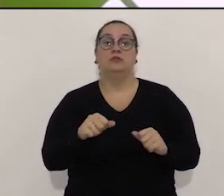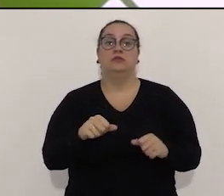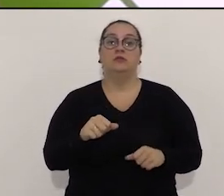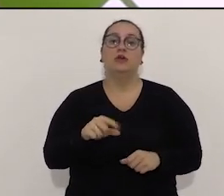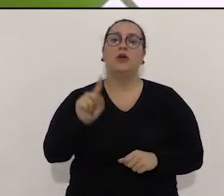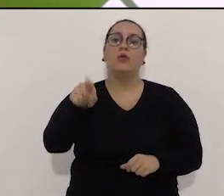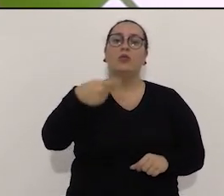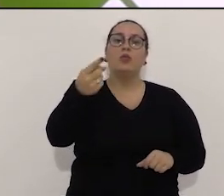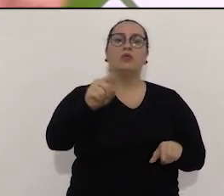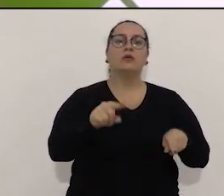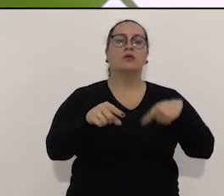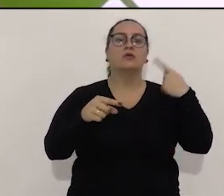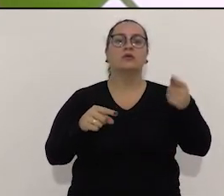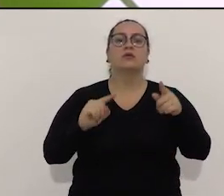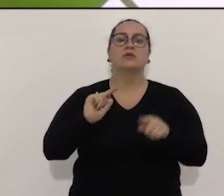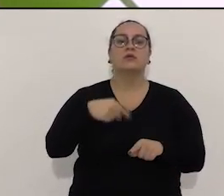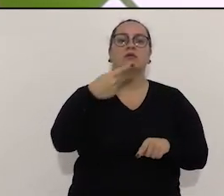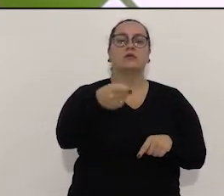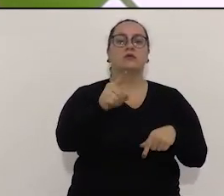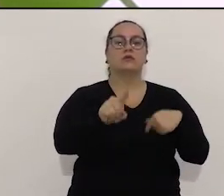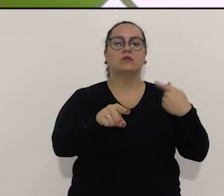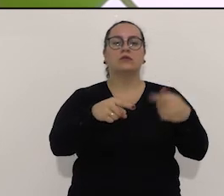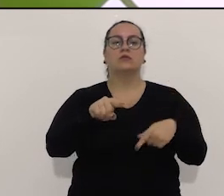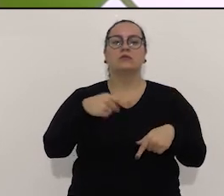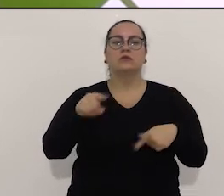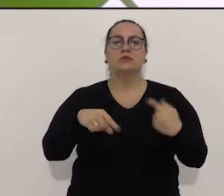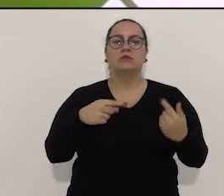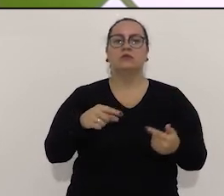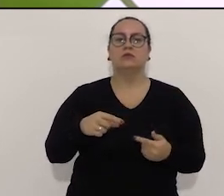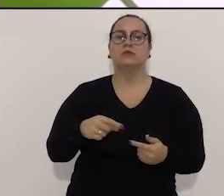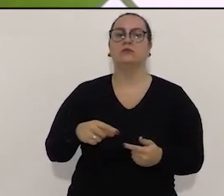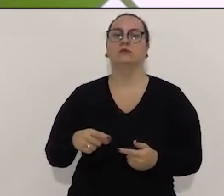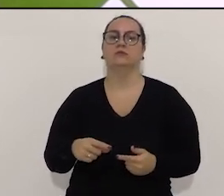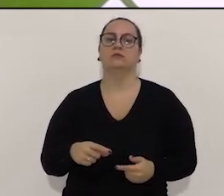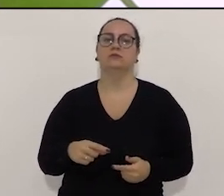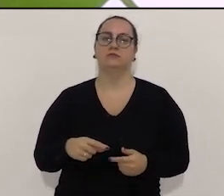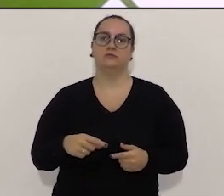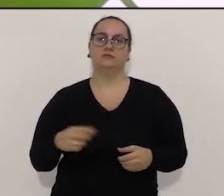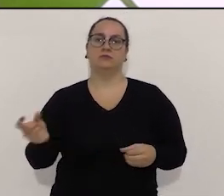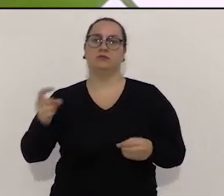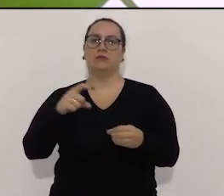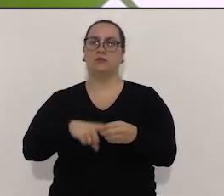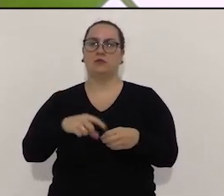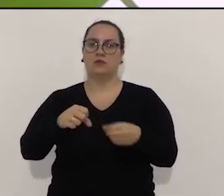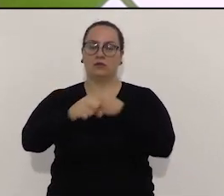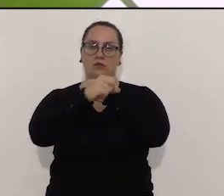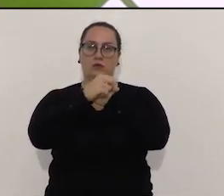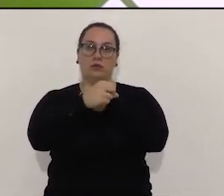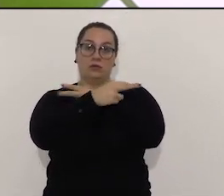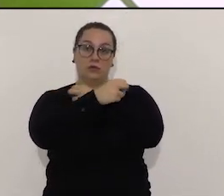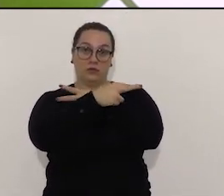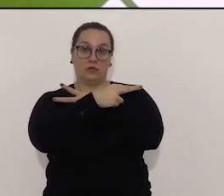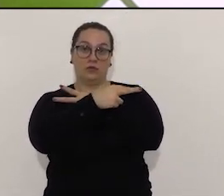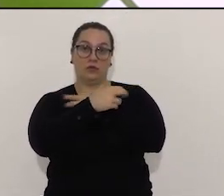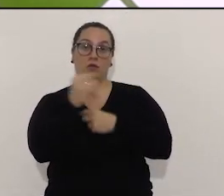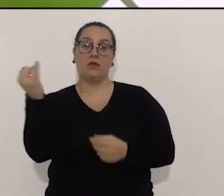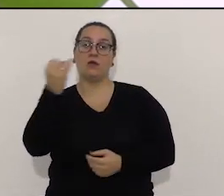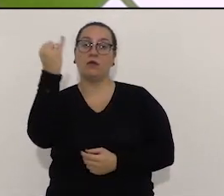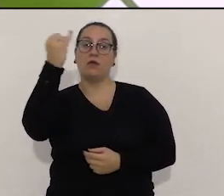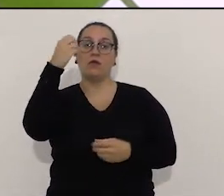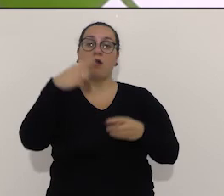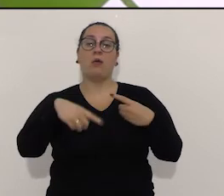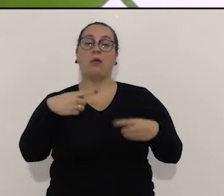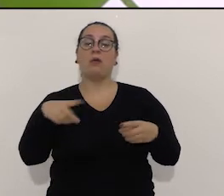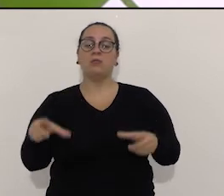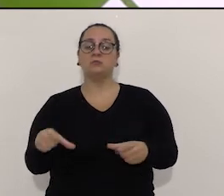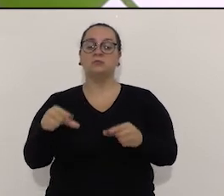fez para a cidade? O que o PSD trouxe para a cidade? Estou dizendo que o PTB trouxe para a cidade. Então, eu acho que isso é importante, porque a gente não fica só